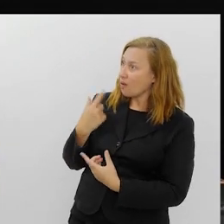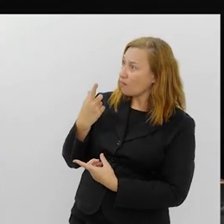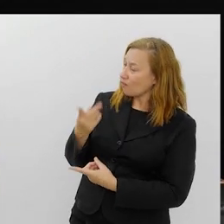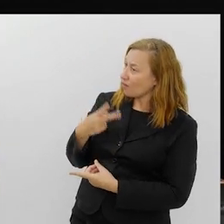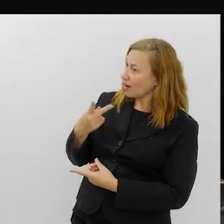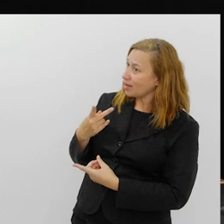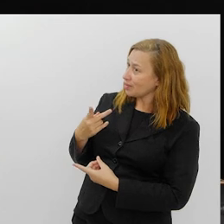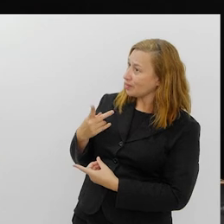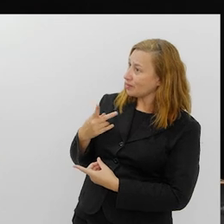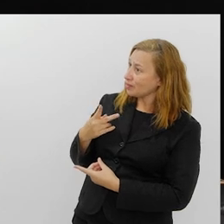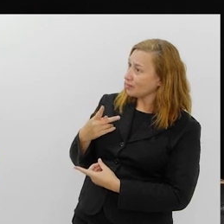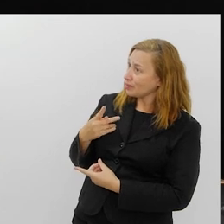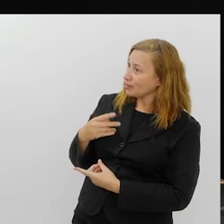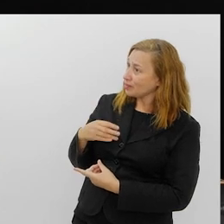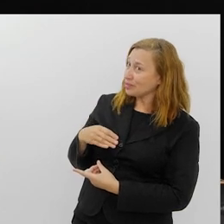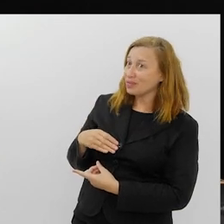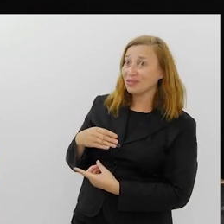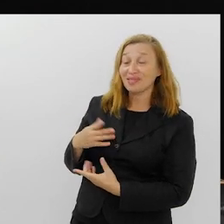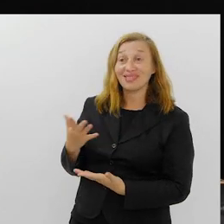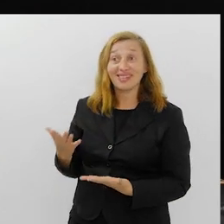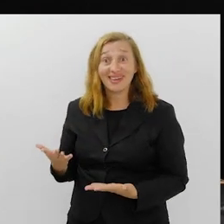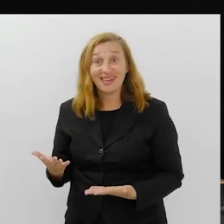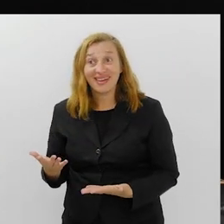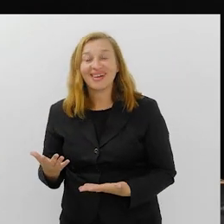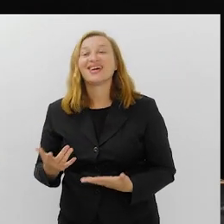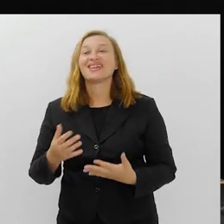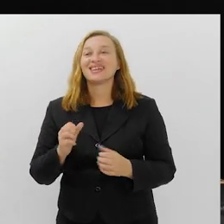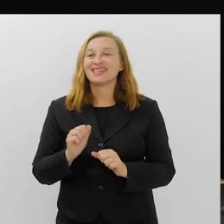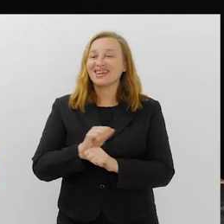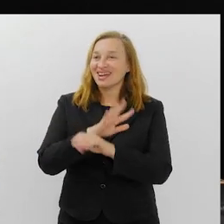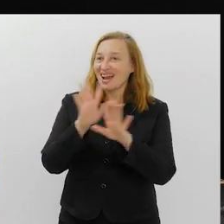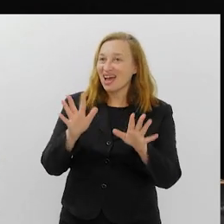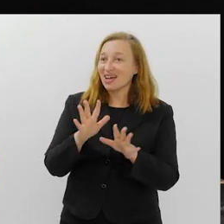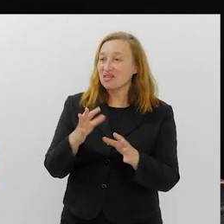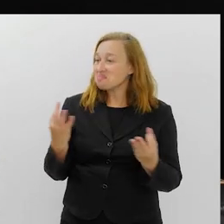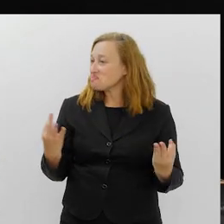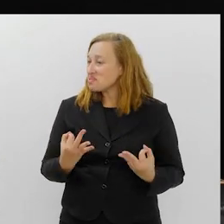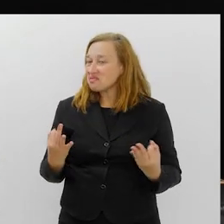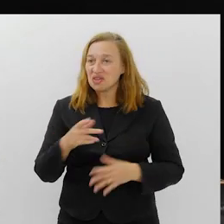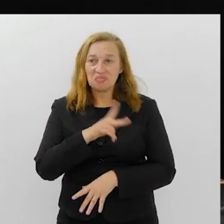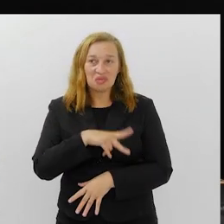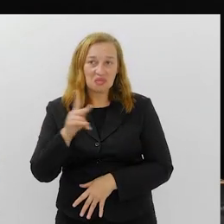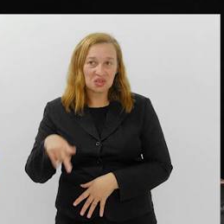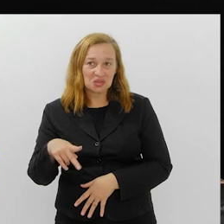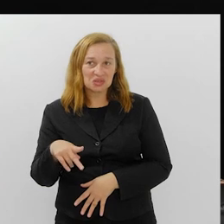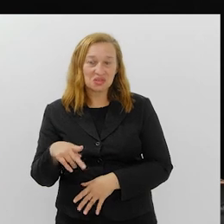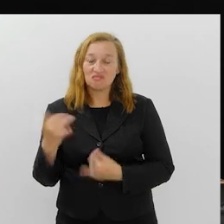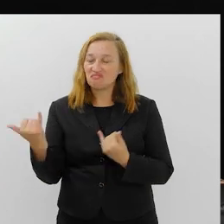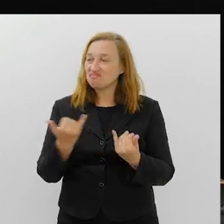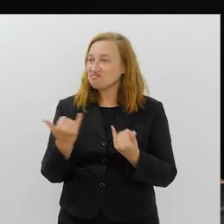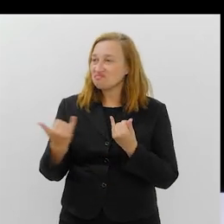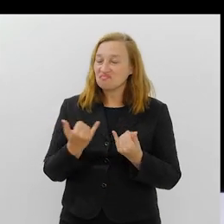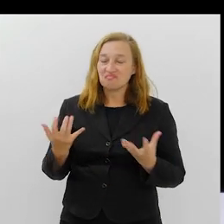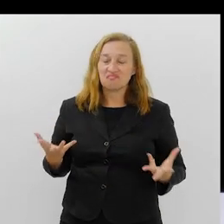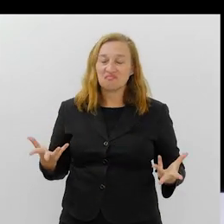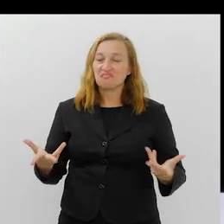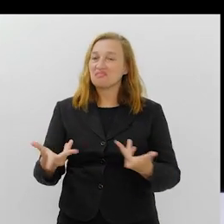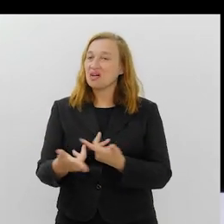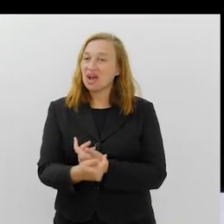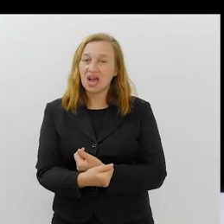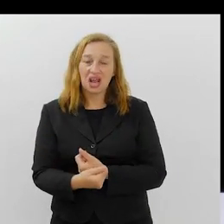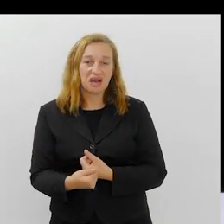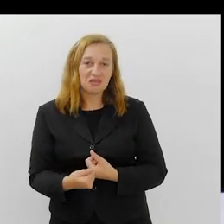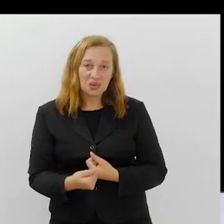O Felipe Ferreira me encontra. Nossa, que isso! É verdade. E quero só deixar claro que é um excelente professor. Muito obrigado. de uma informação